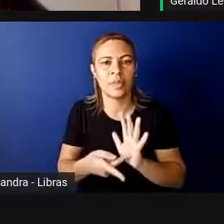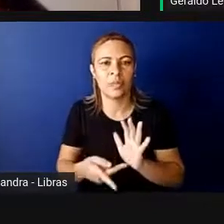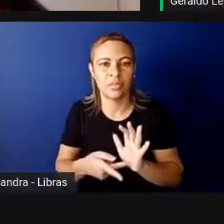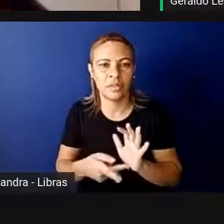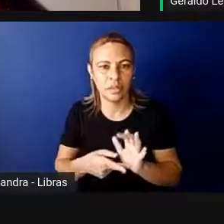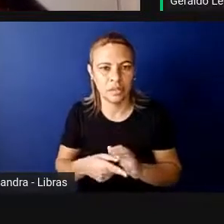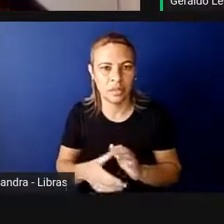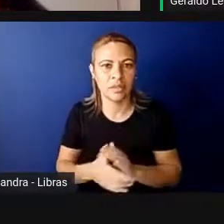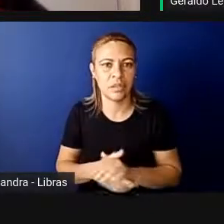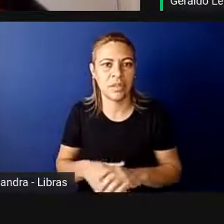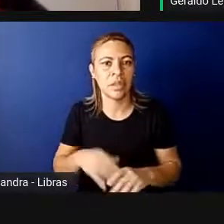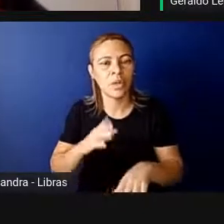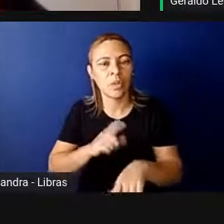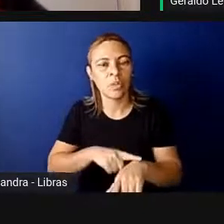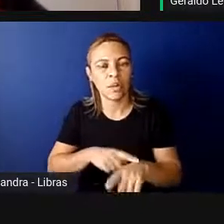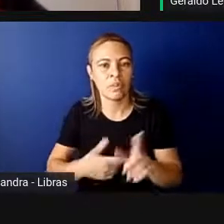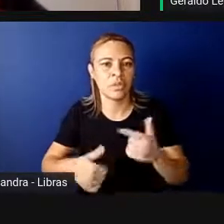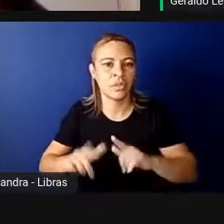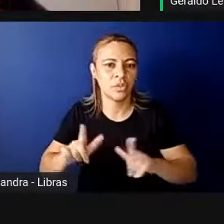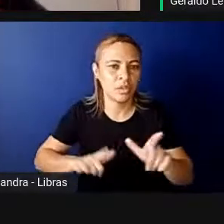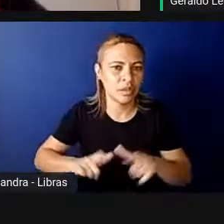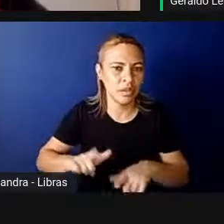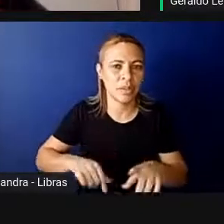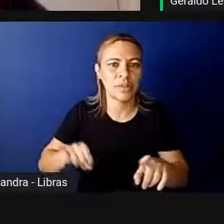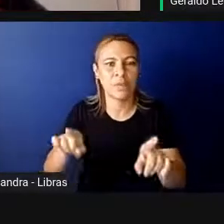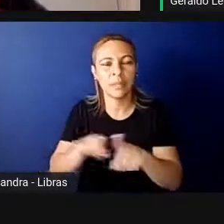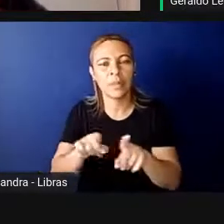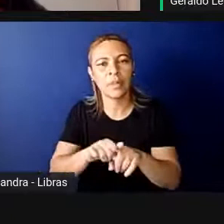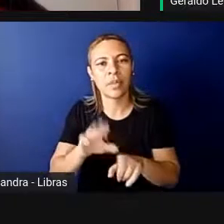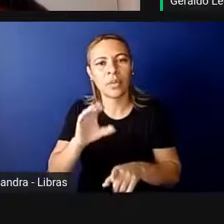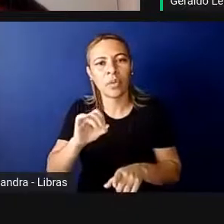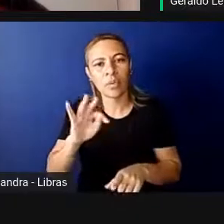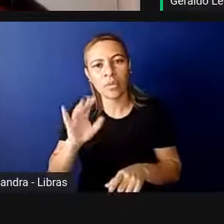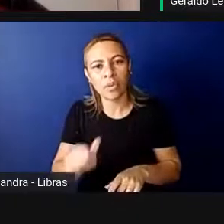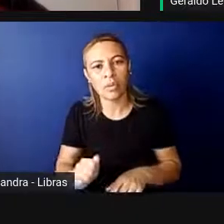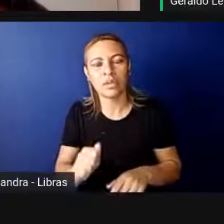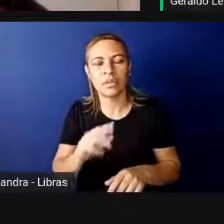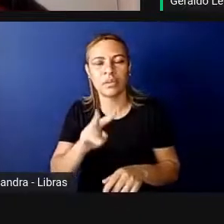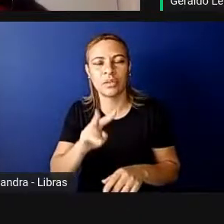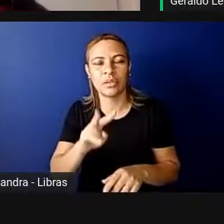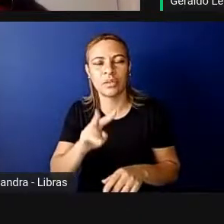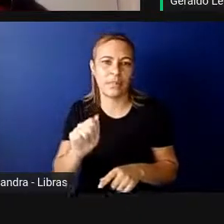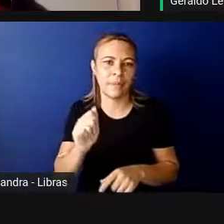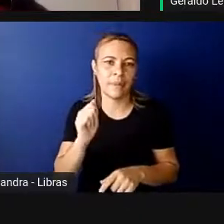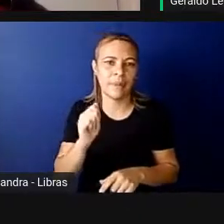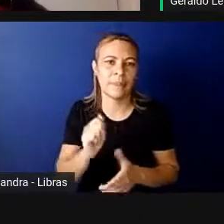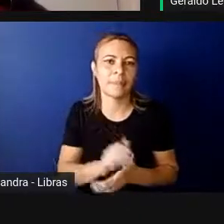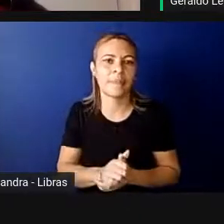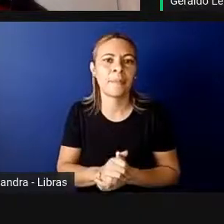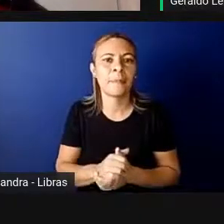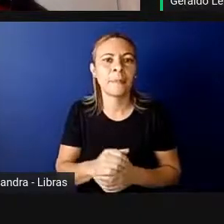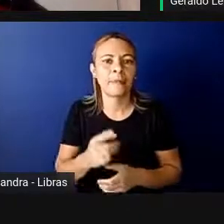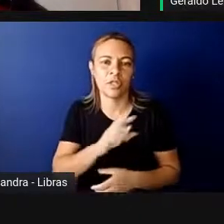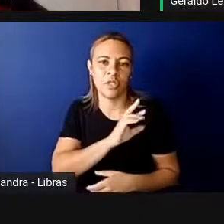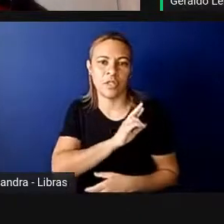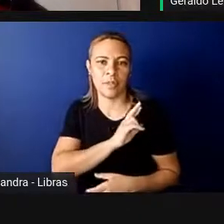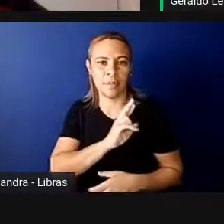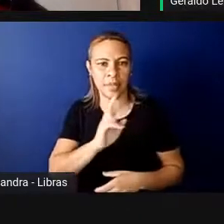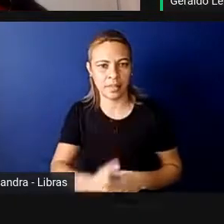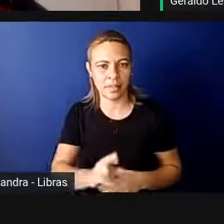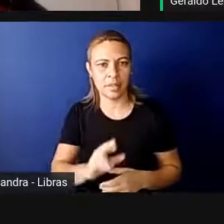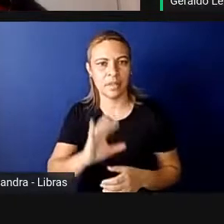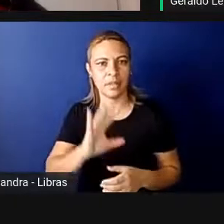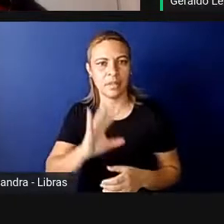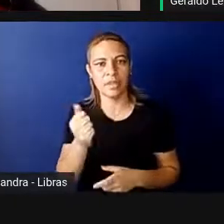tempo de televisão e das cotas de vagas de representantes nas chapas.